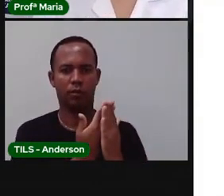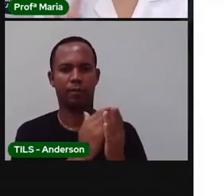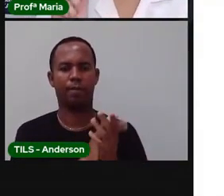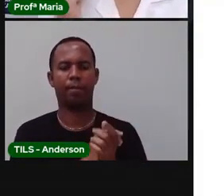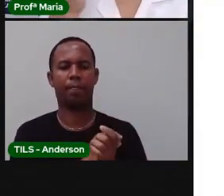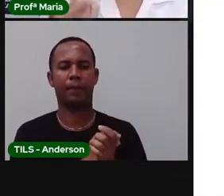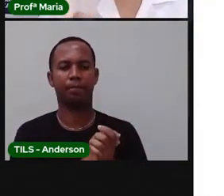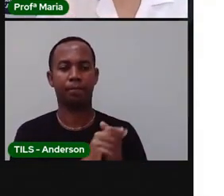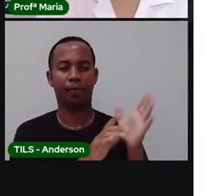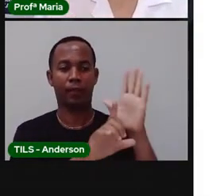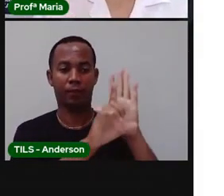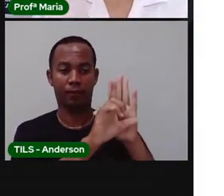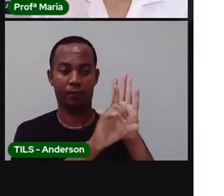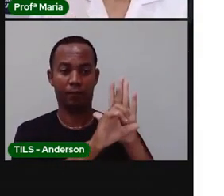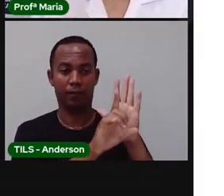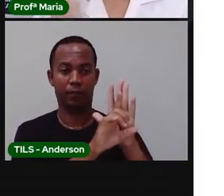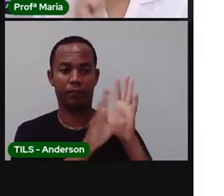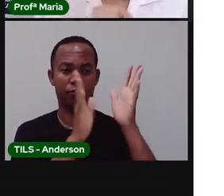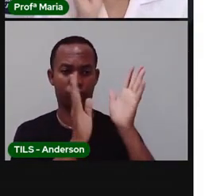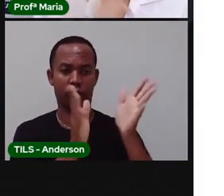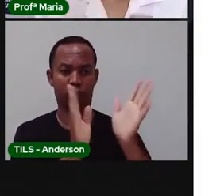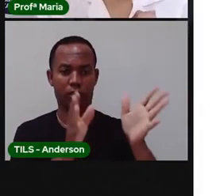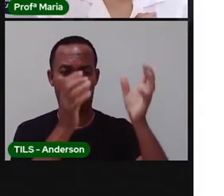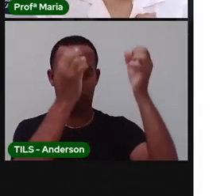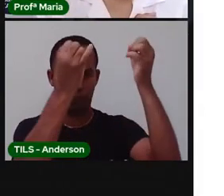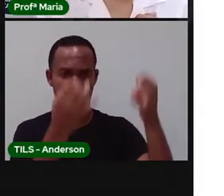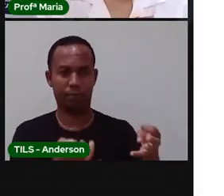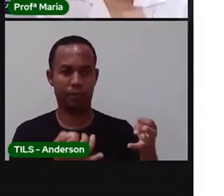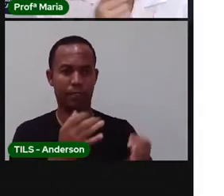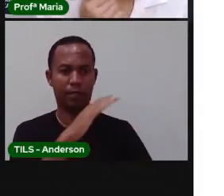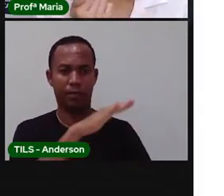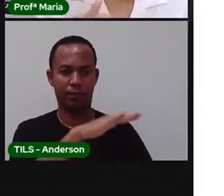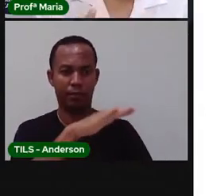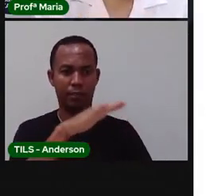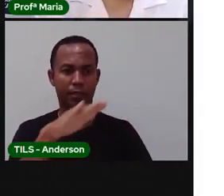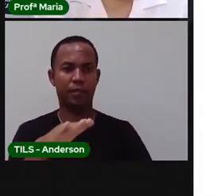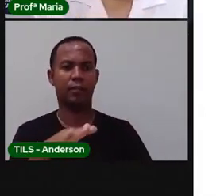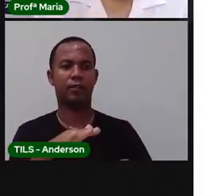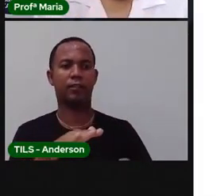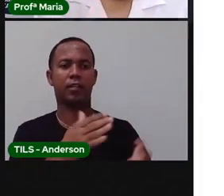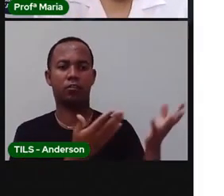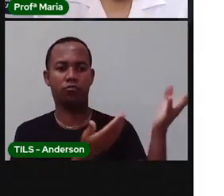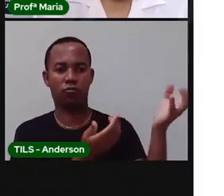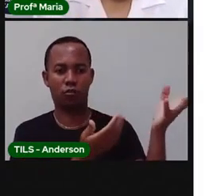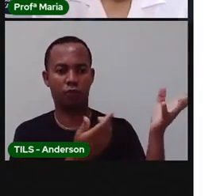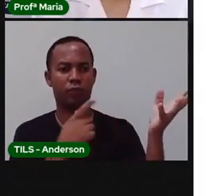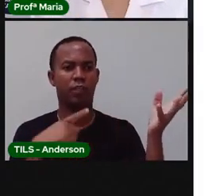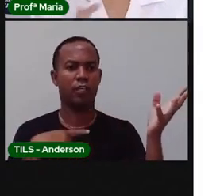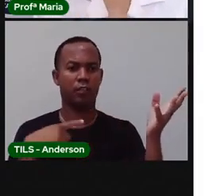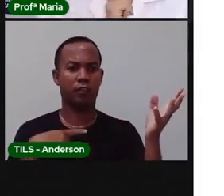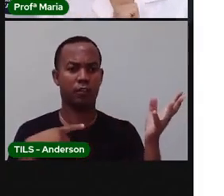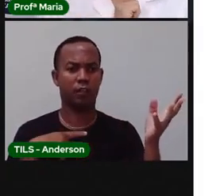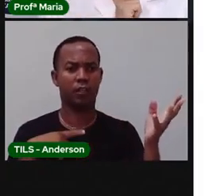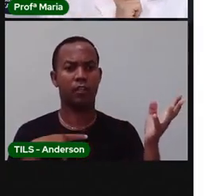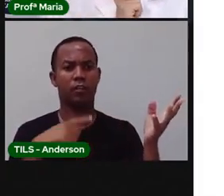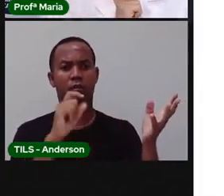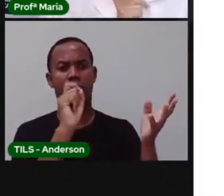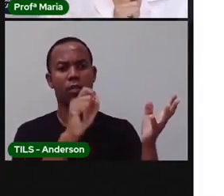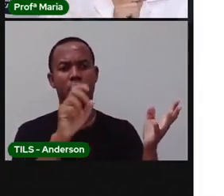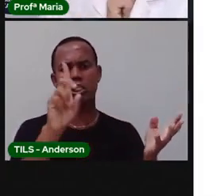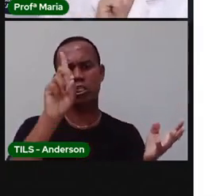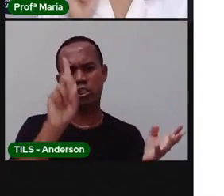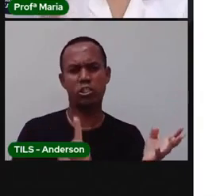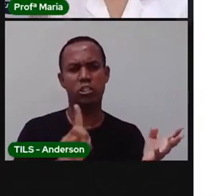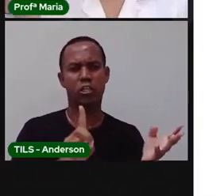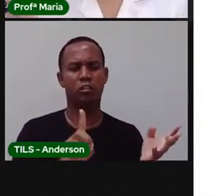Então, assim, a lei já diz isso aqui, que a criança e o adolescente, eles têm direito à educação. Então, é obrigação de